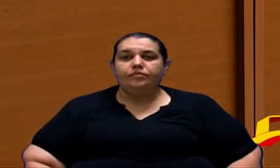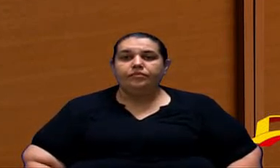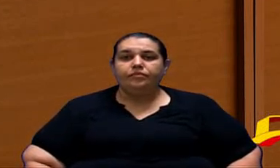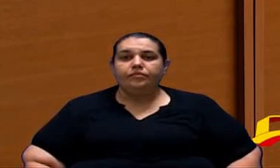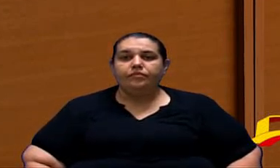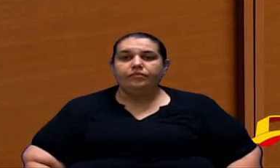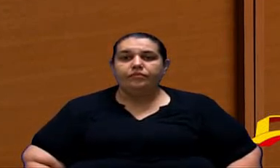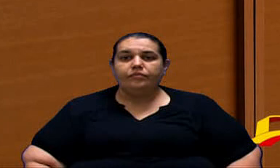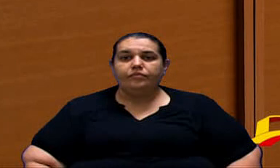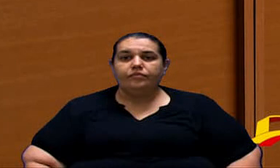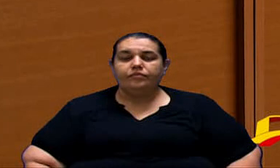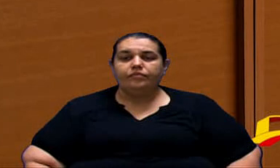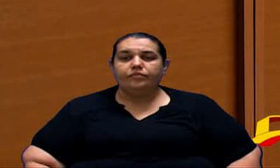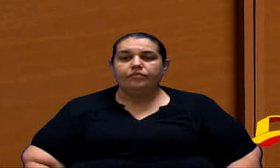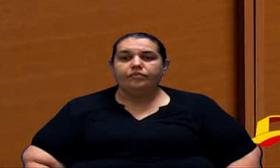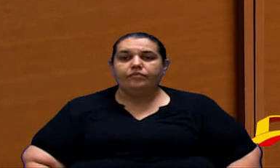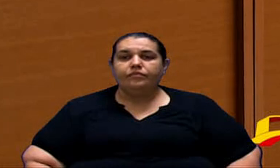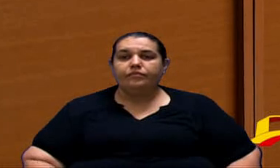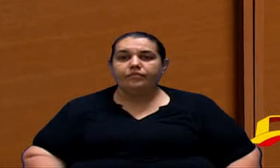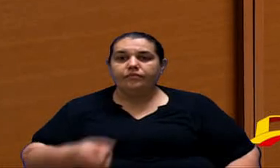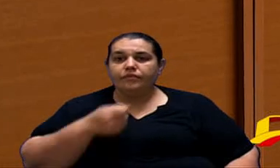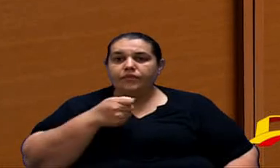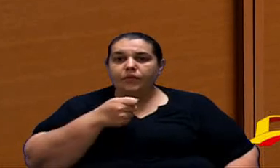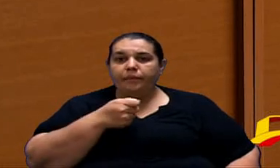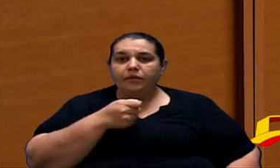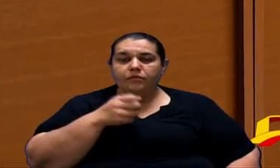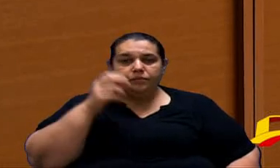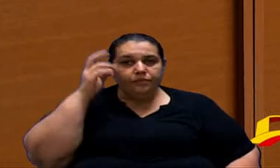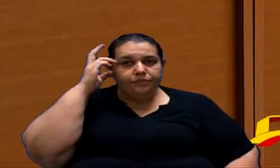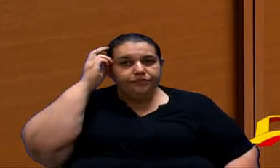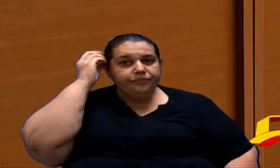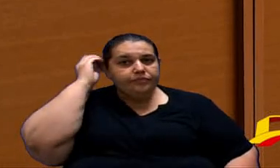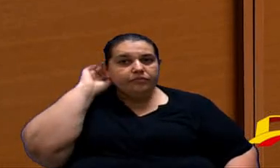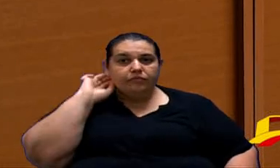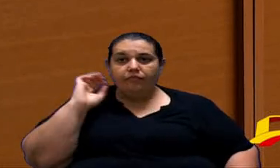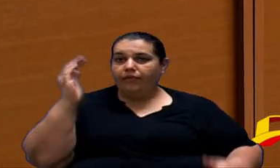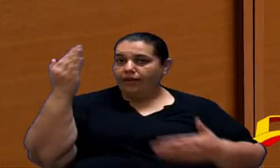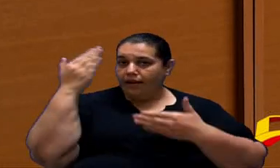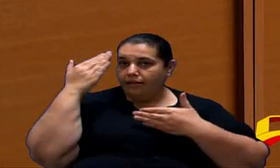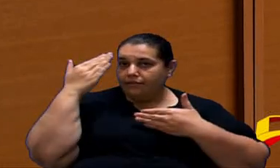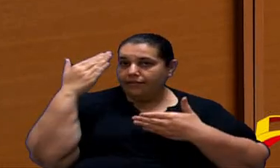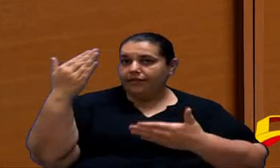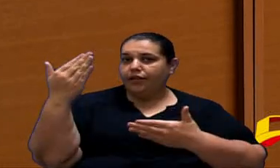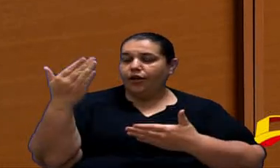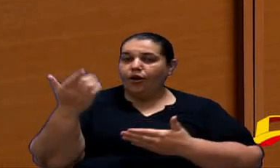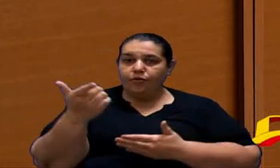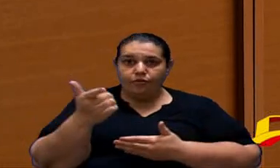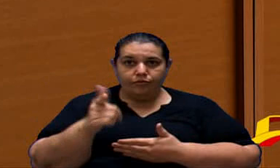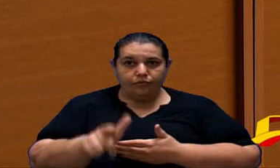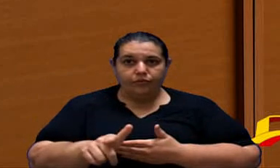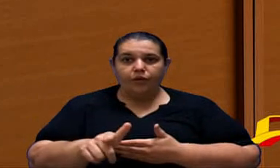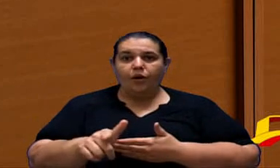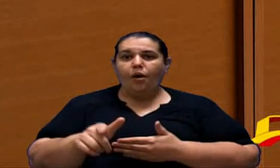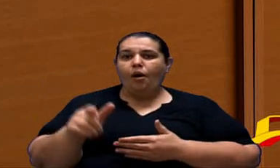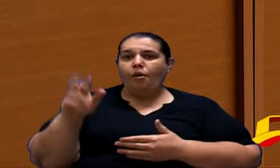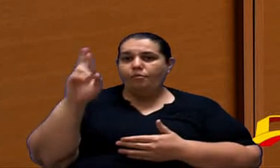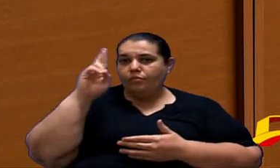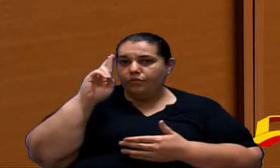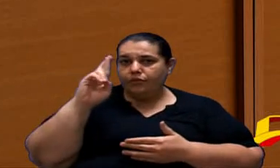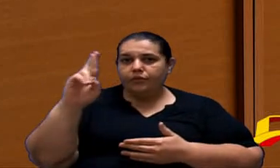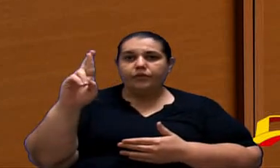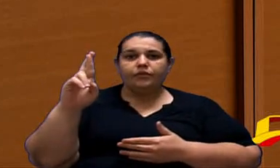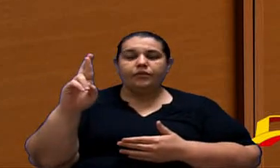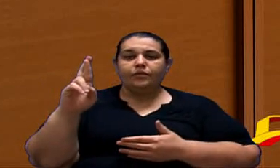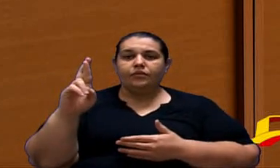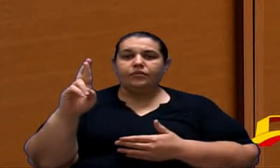isso aqui mesmo vai no microfone as considerações aqui agradecer mais uma vez o presidente que foi o